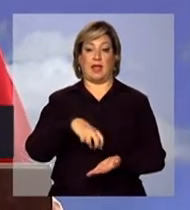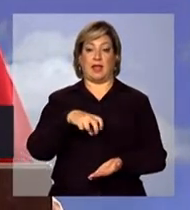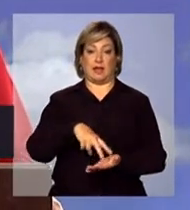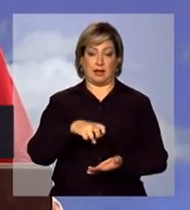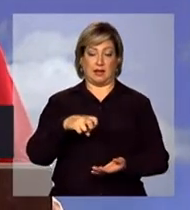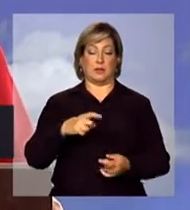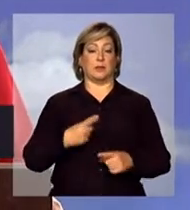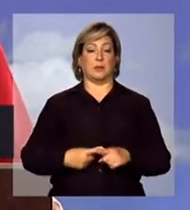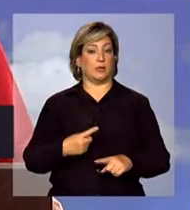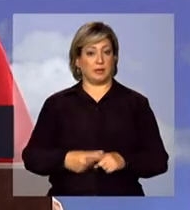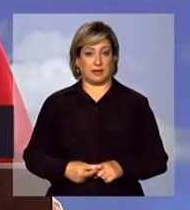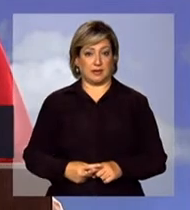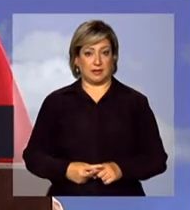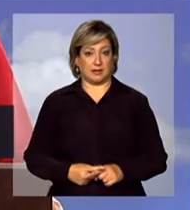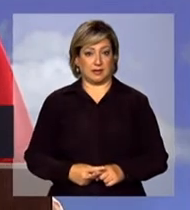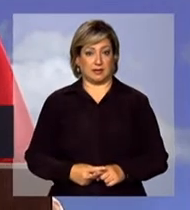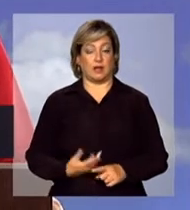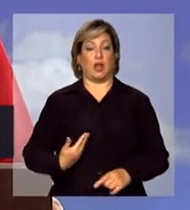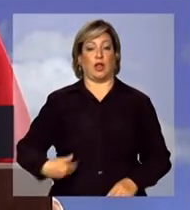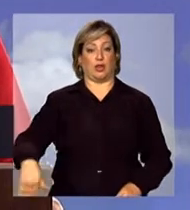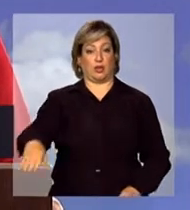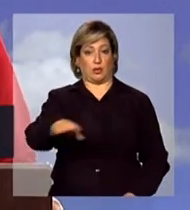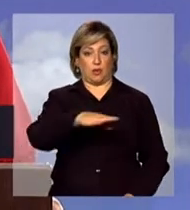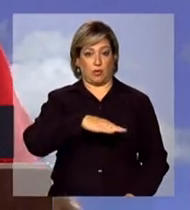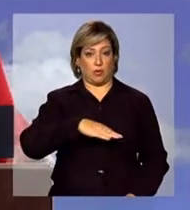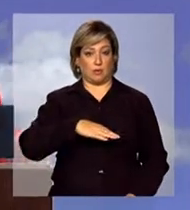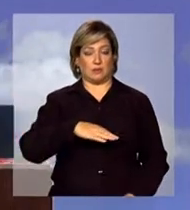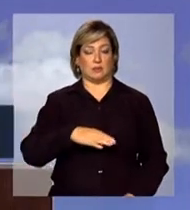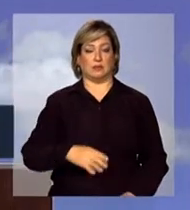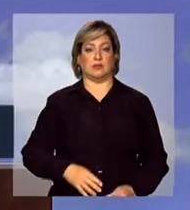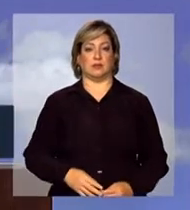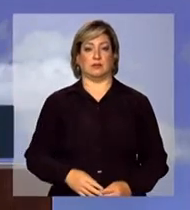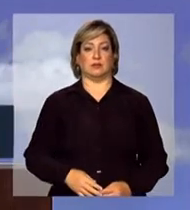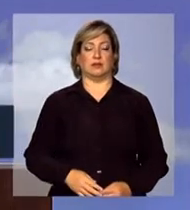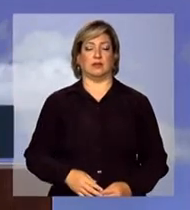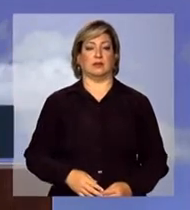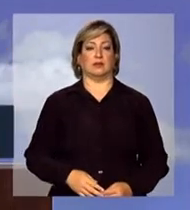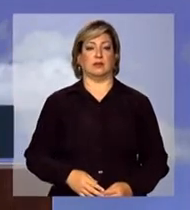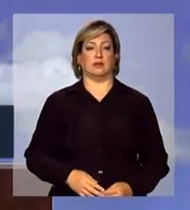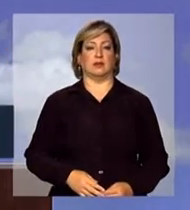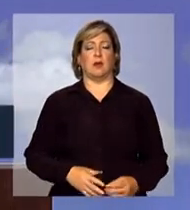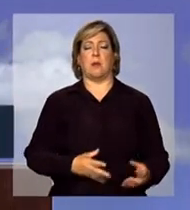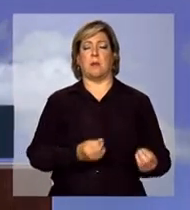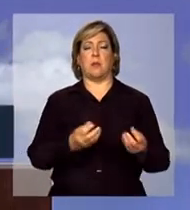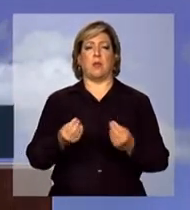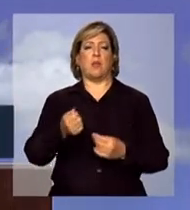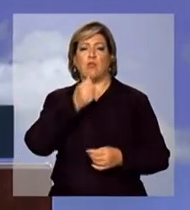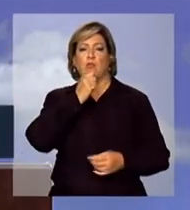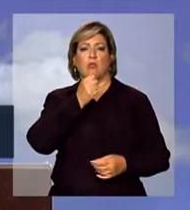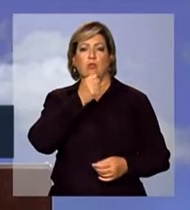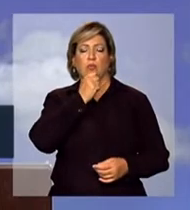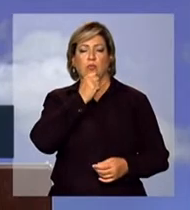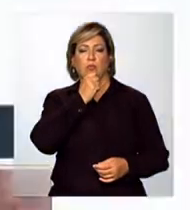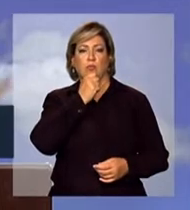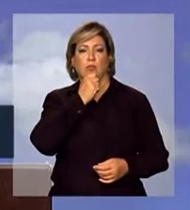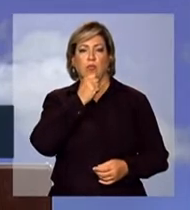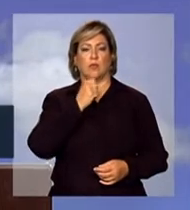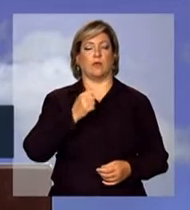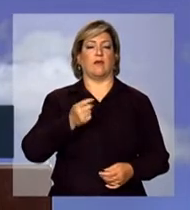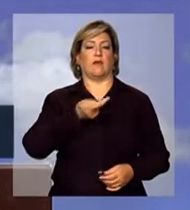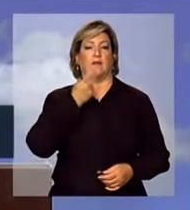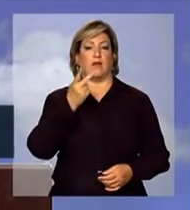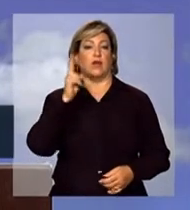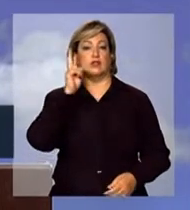nós não temos sido questionados por uma verdade